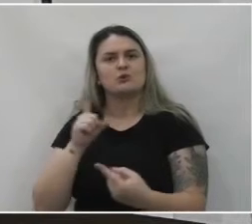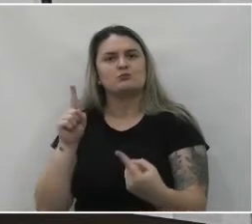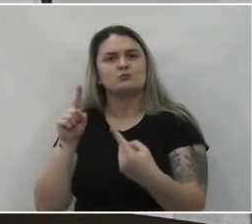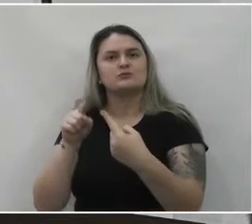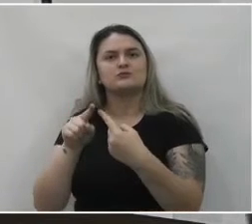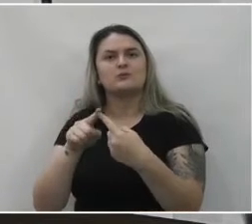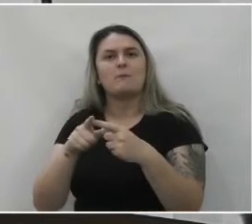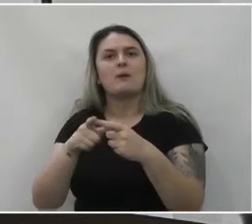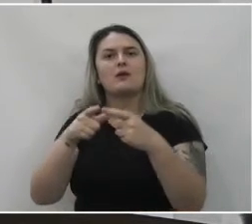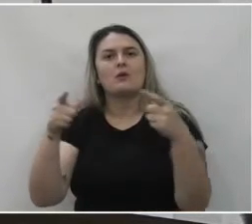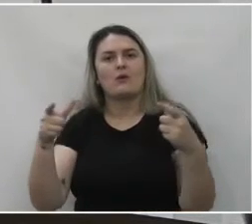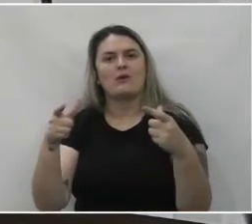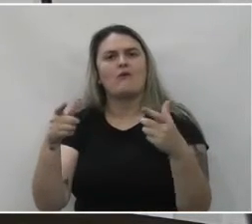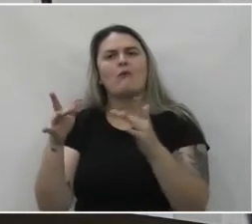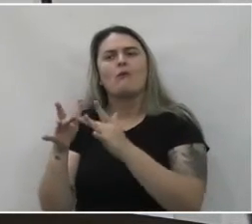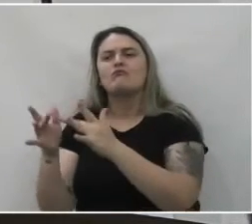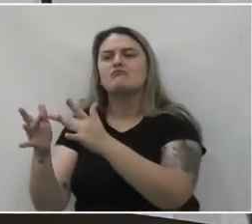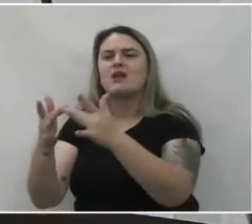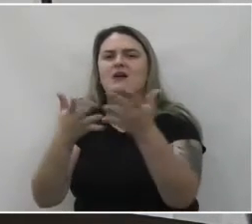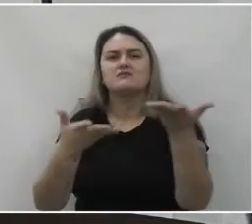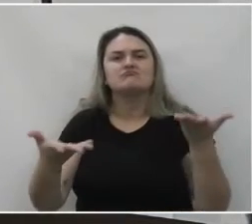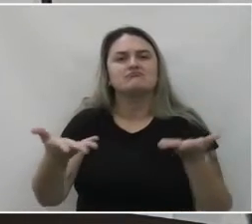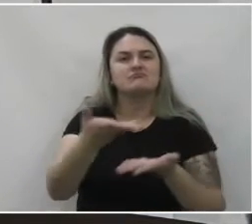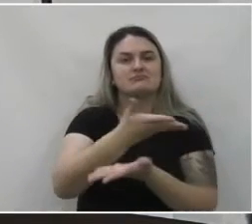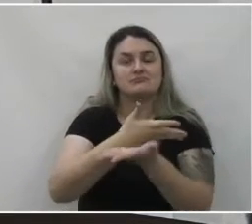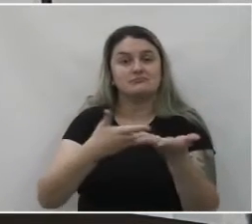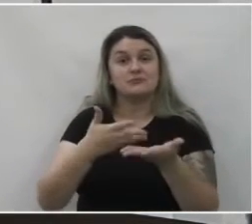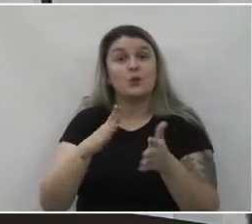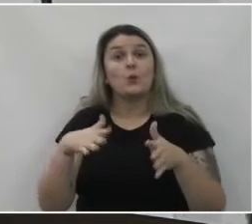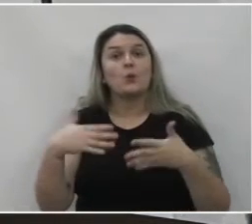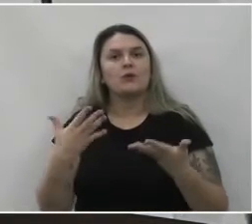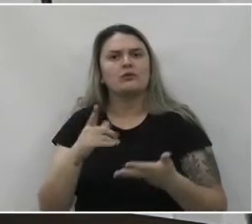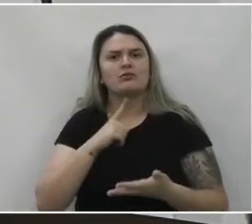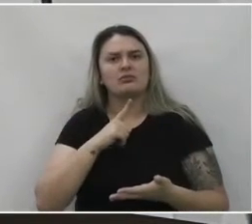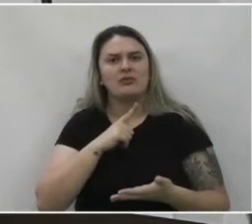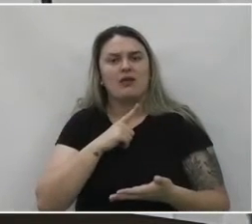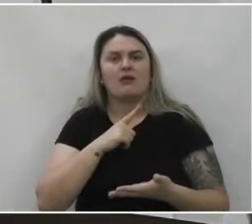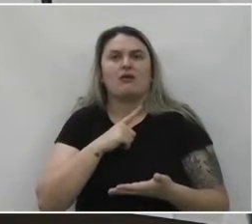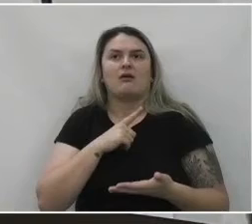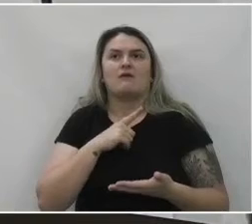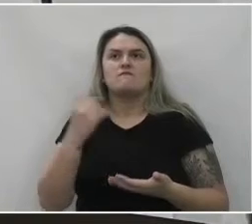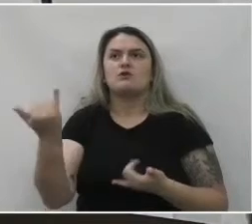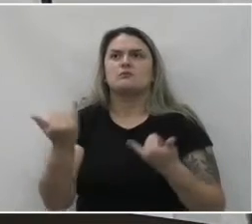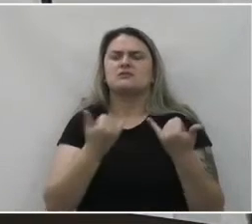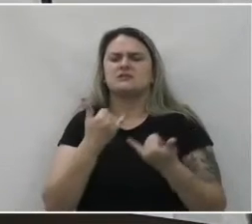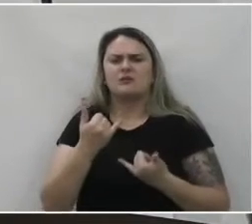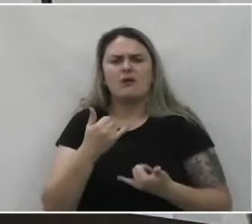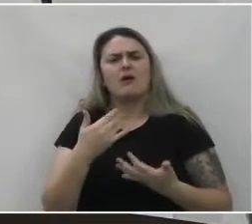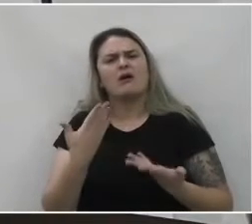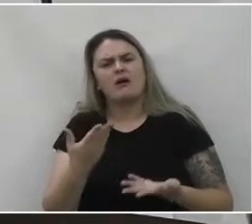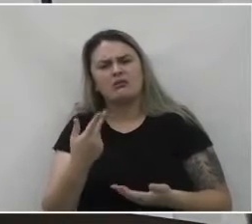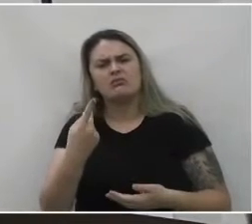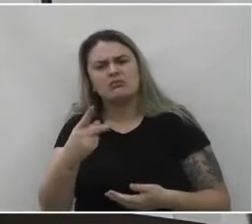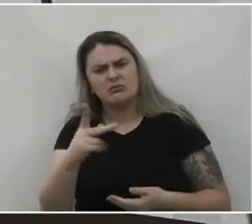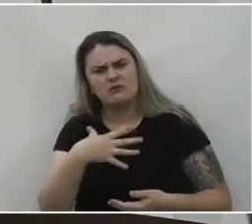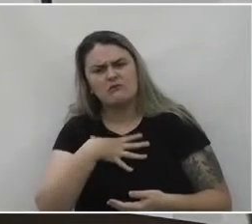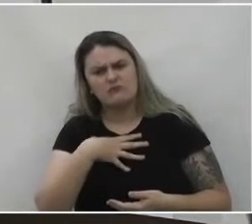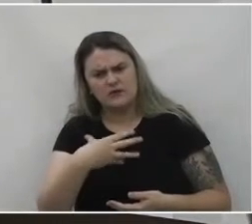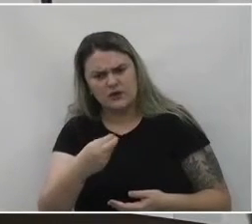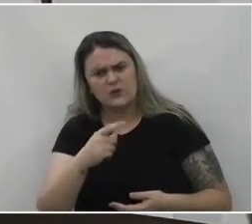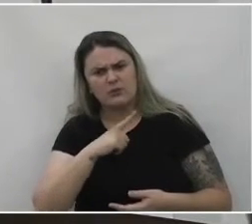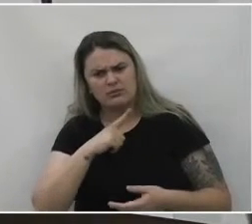maior, o acolhimento. Quando se recebe a notícia que seu filho tem qualquer tipo de